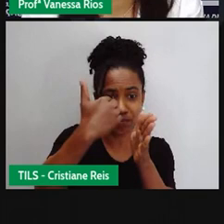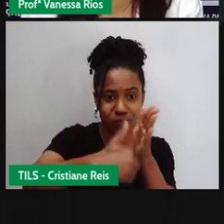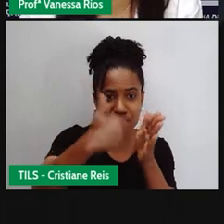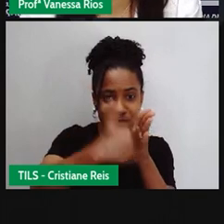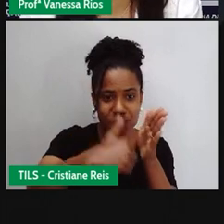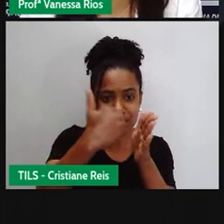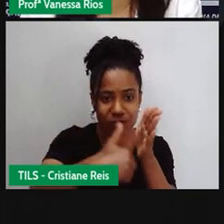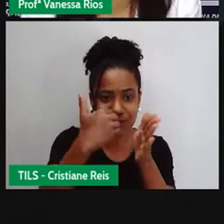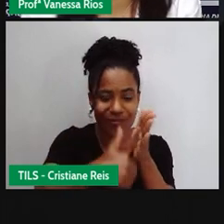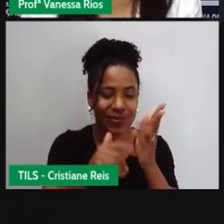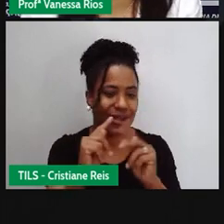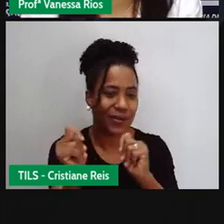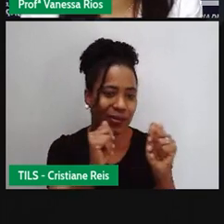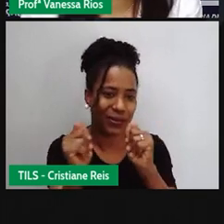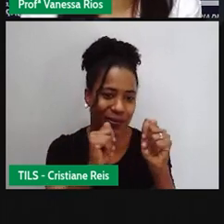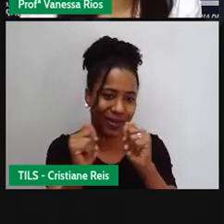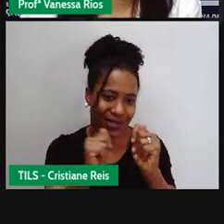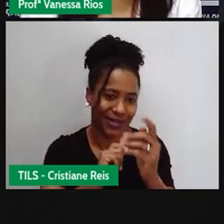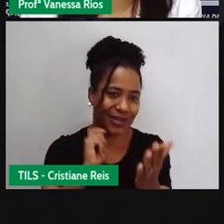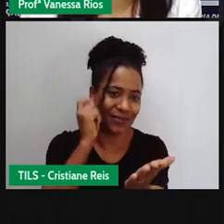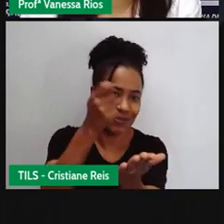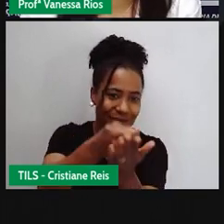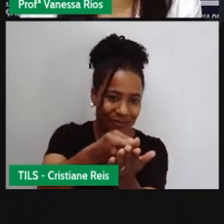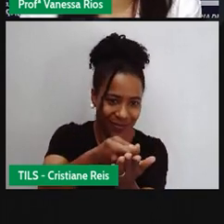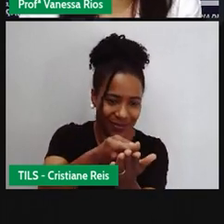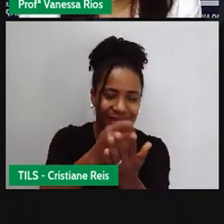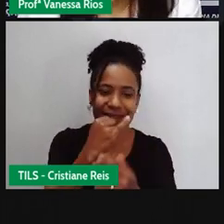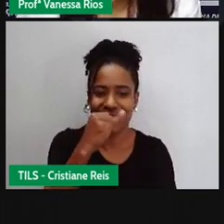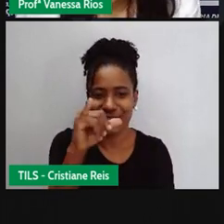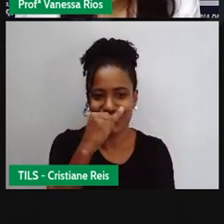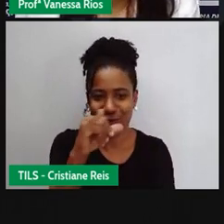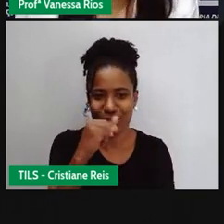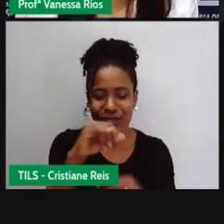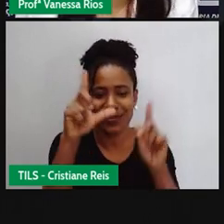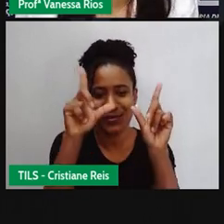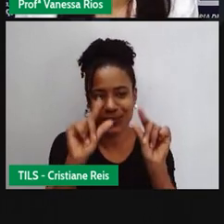né, uma economia na hora de pagar a conta de luz.